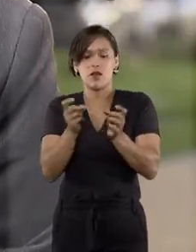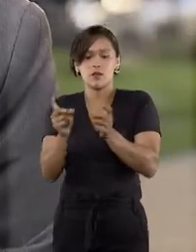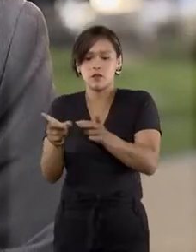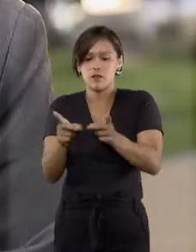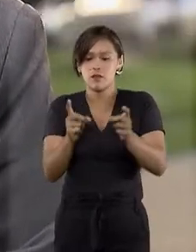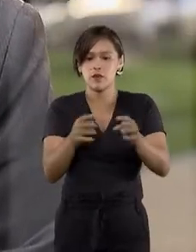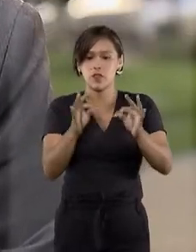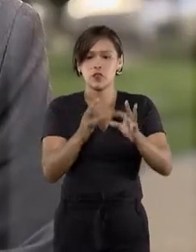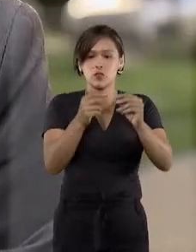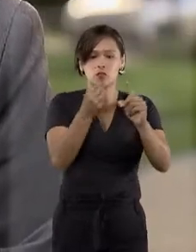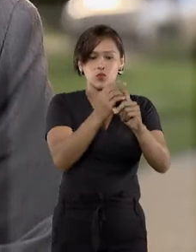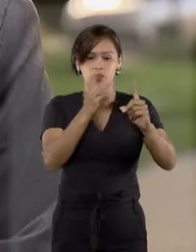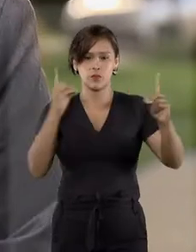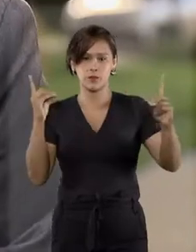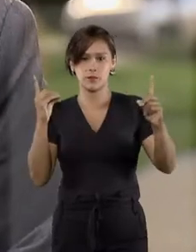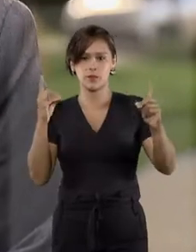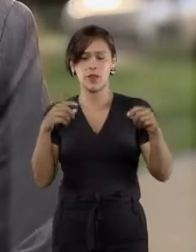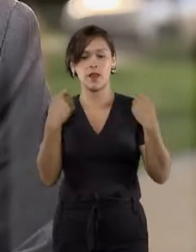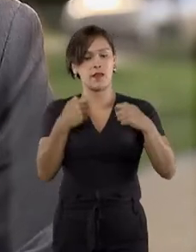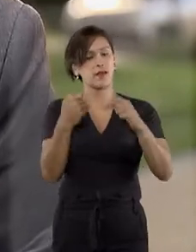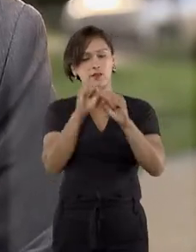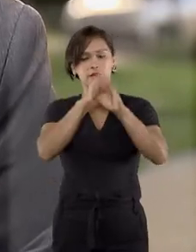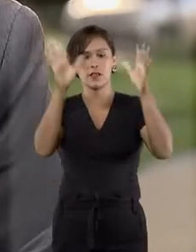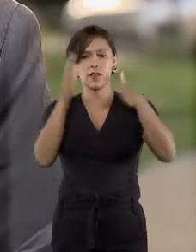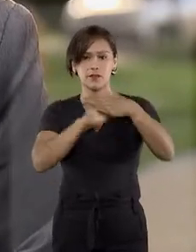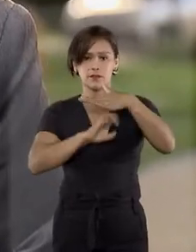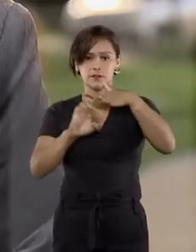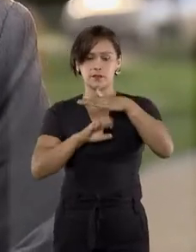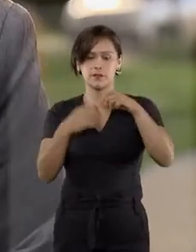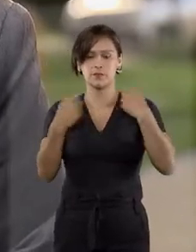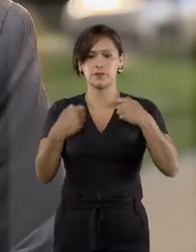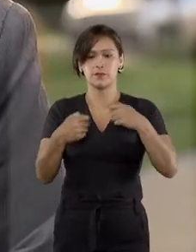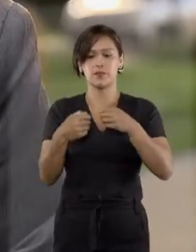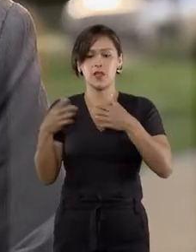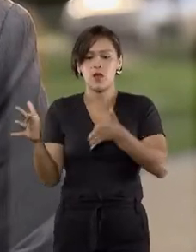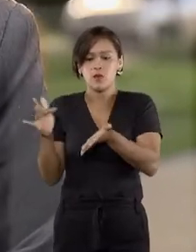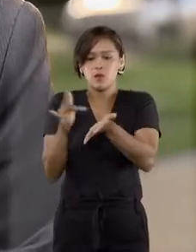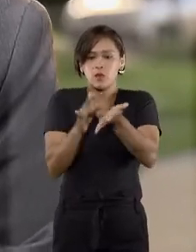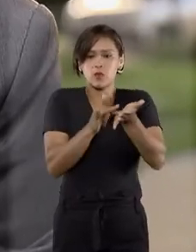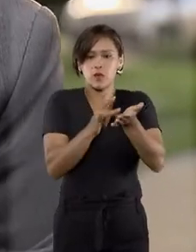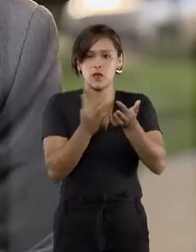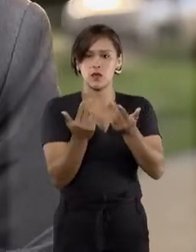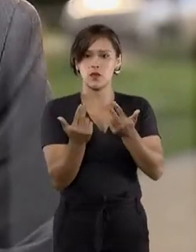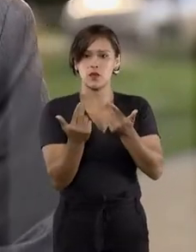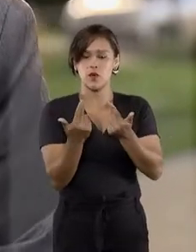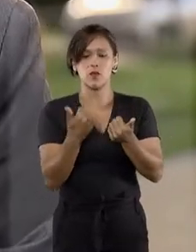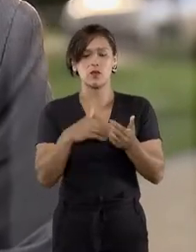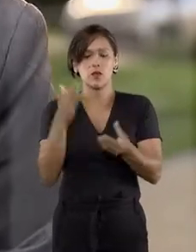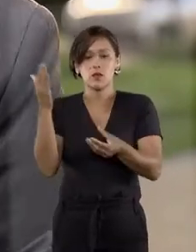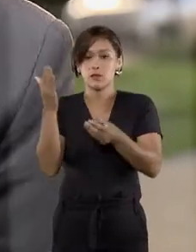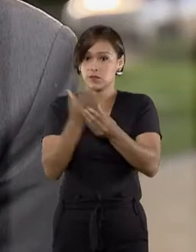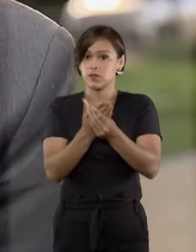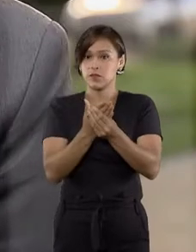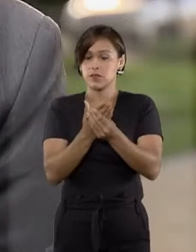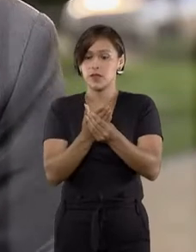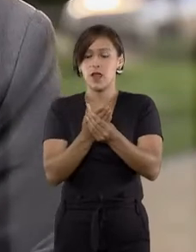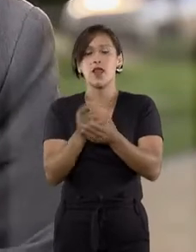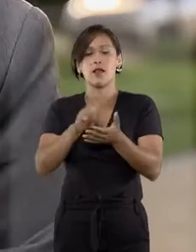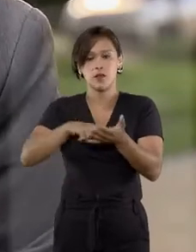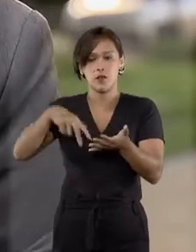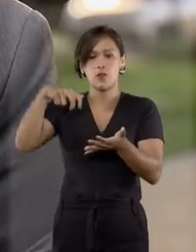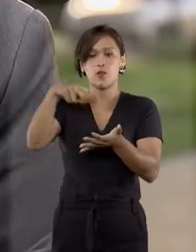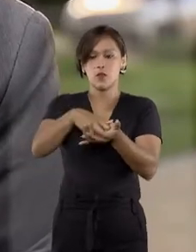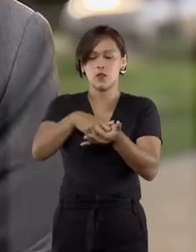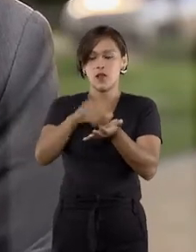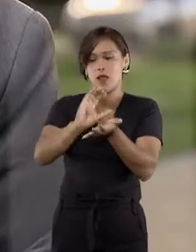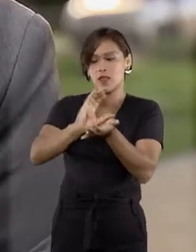comercializados à distância, é claro que as empresas estão vinculadas a cumprir esses prazos. E em cada caso concreto, elas serão condenadas